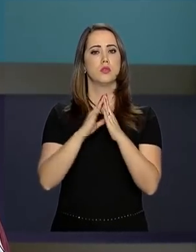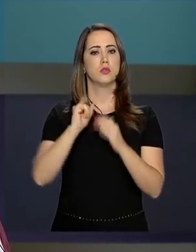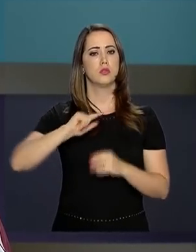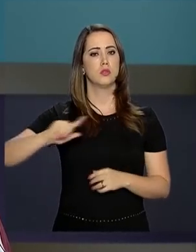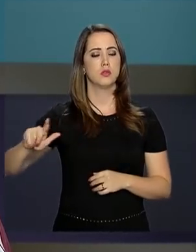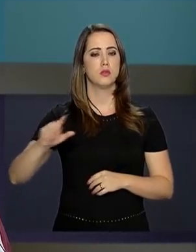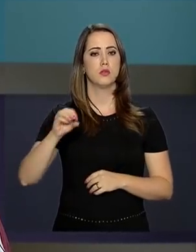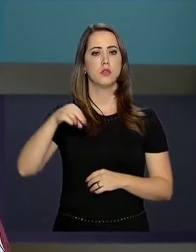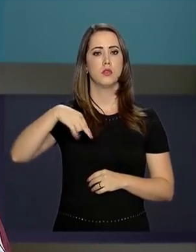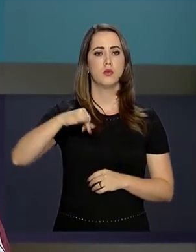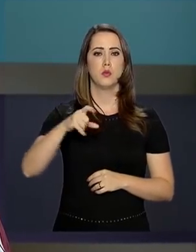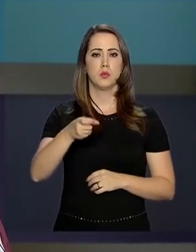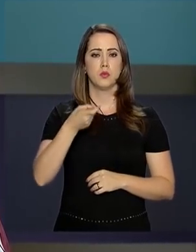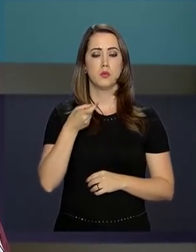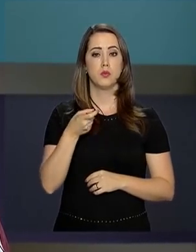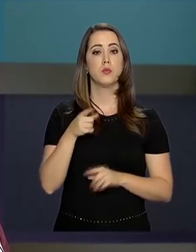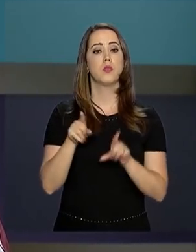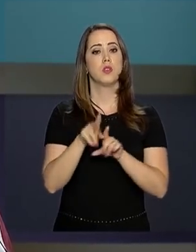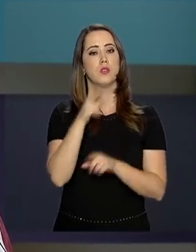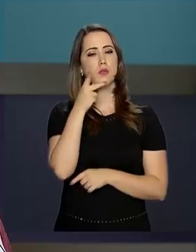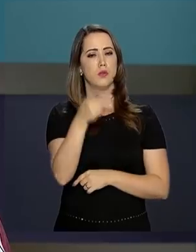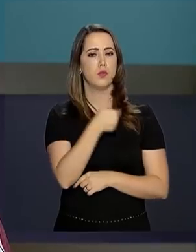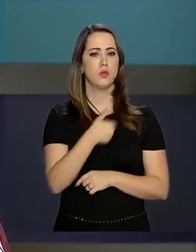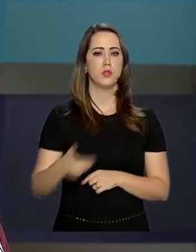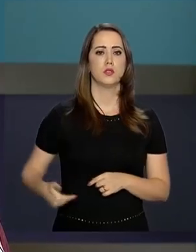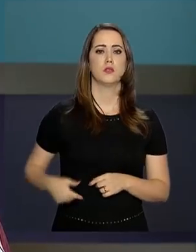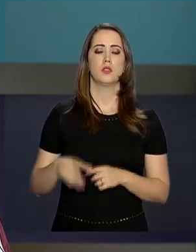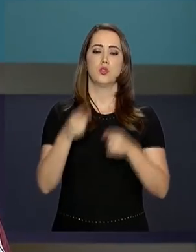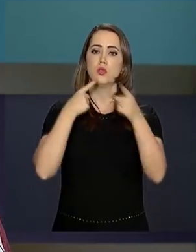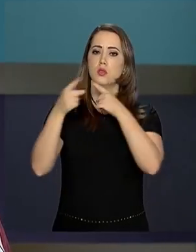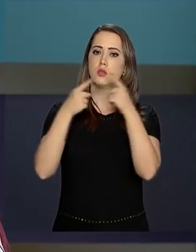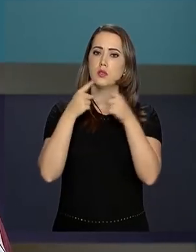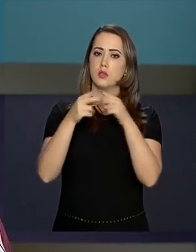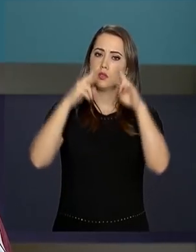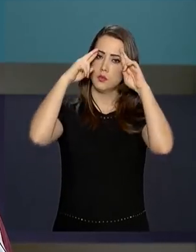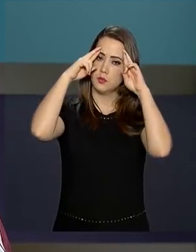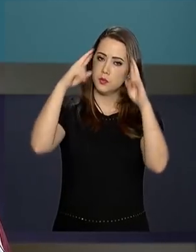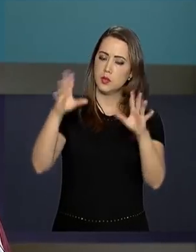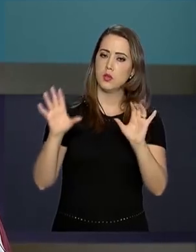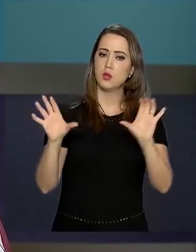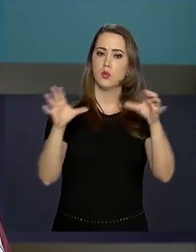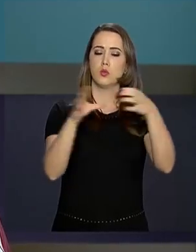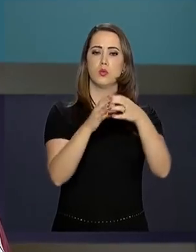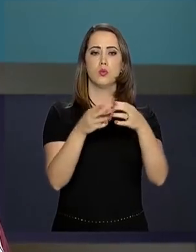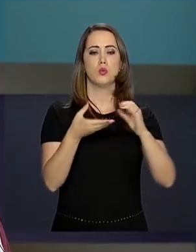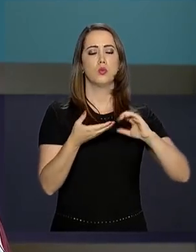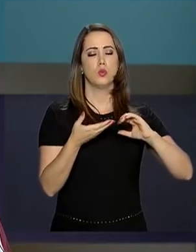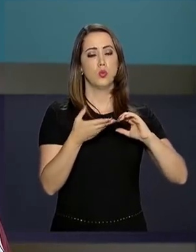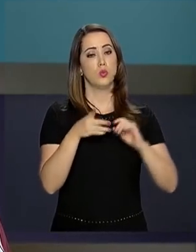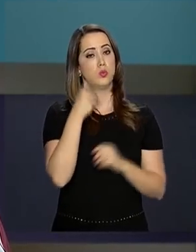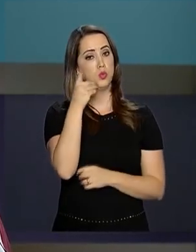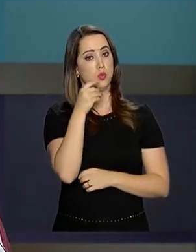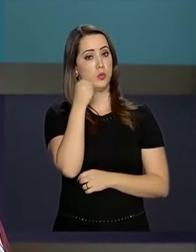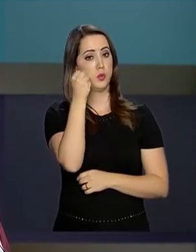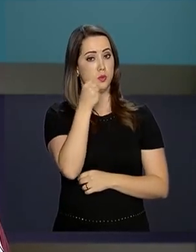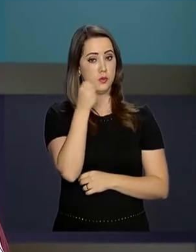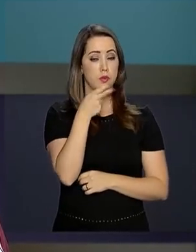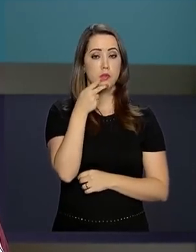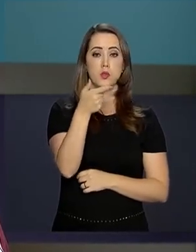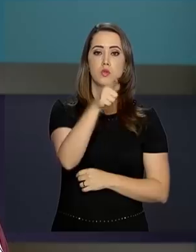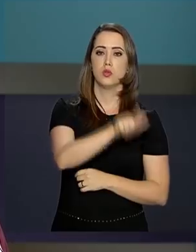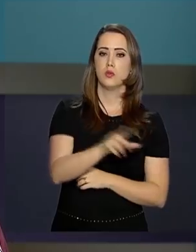-chefe da Casa Civil, Onyx Lorenzoni, disse que o governo vai dialogar e respeitar os parlamentares. E